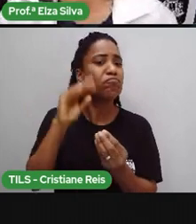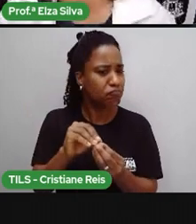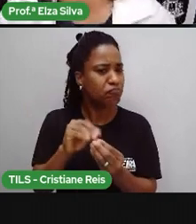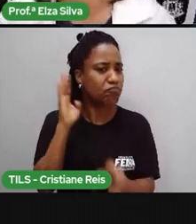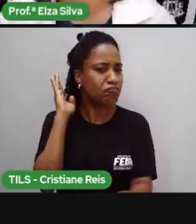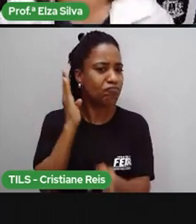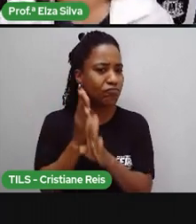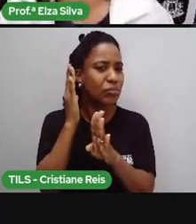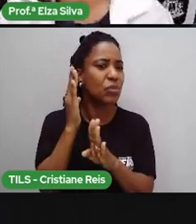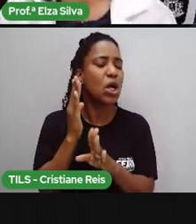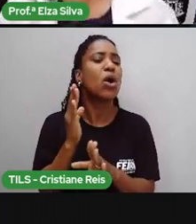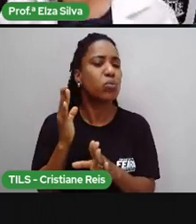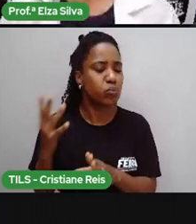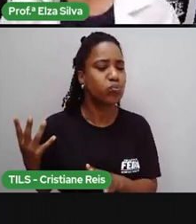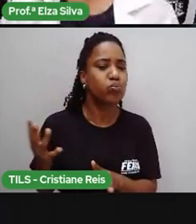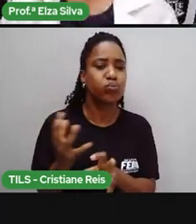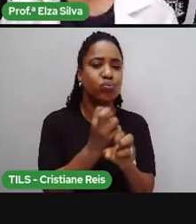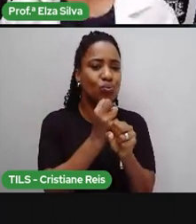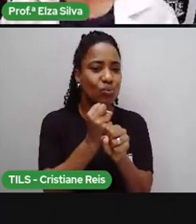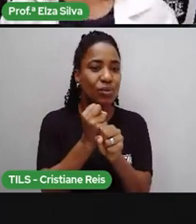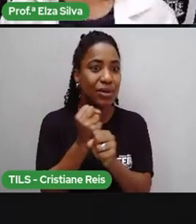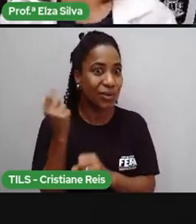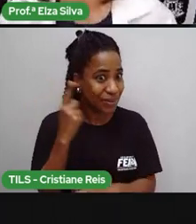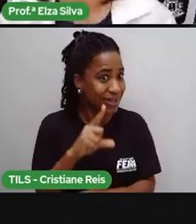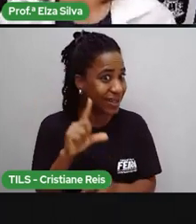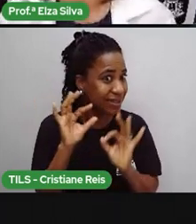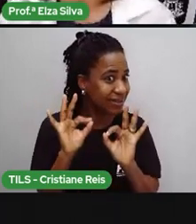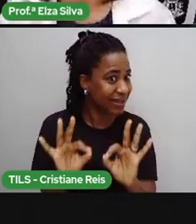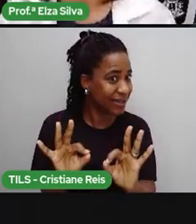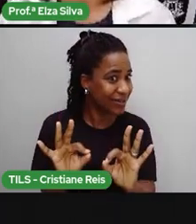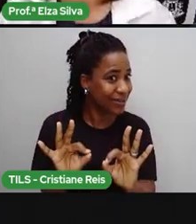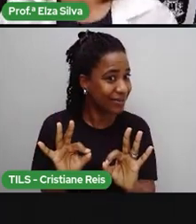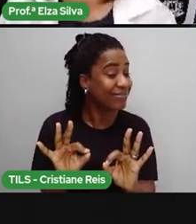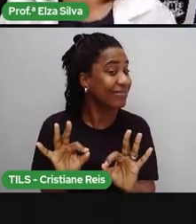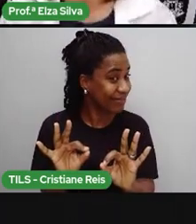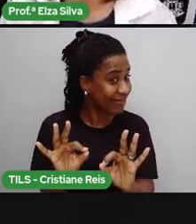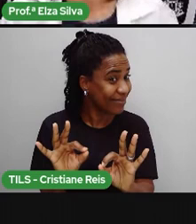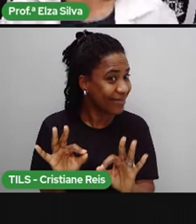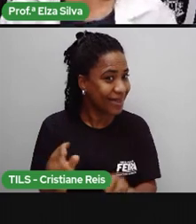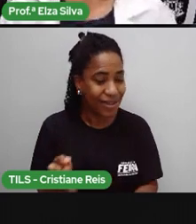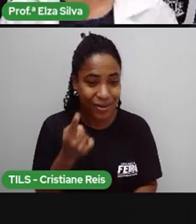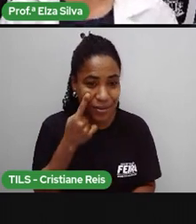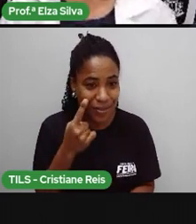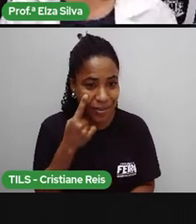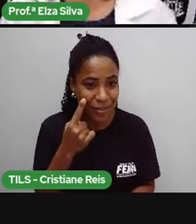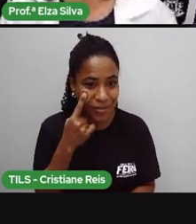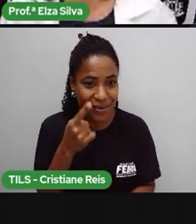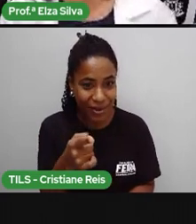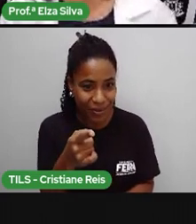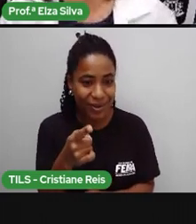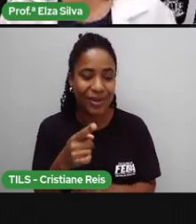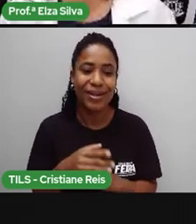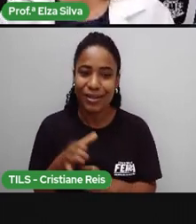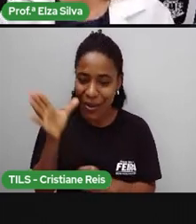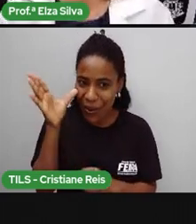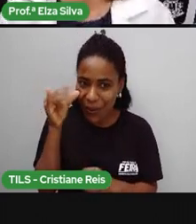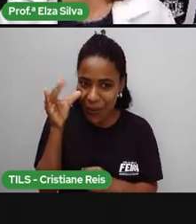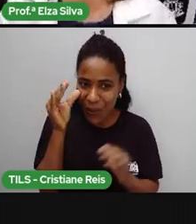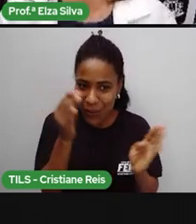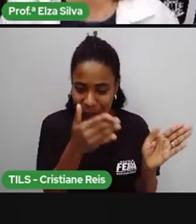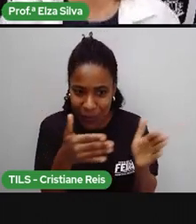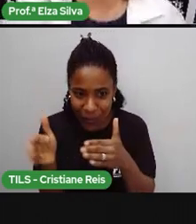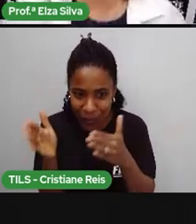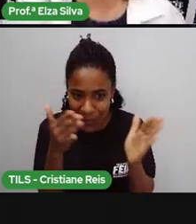número exato da quantidade de línguas que é falada no mundo? Vamos matar esta curiosidade assistindo